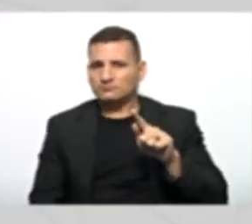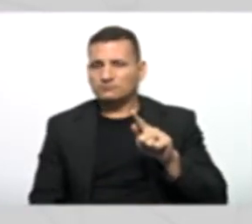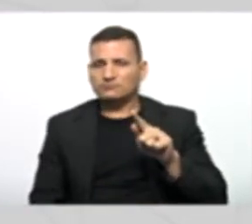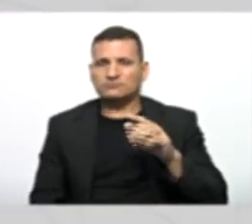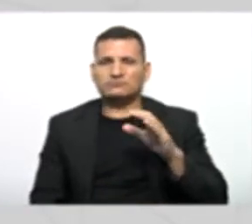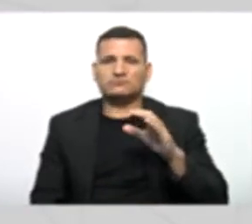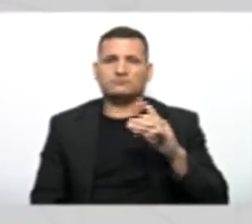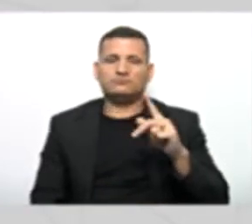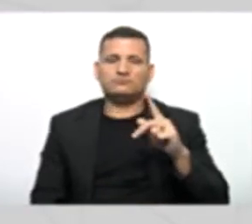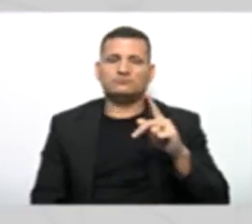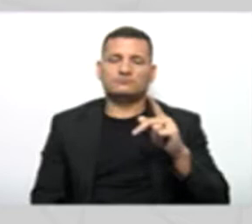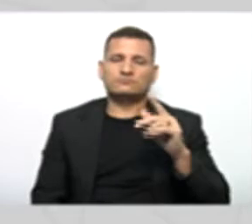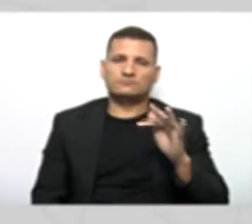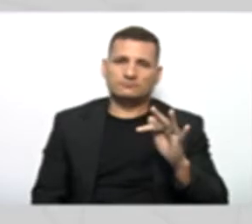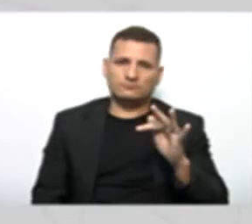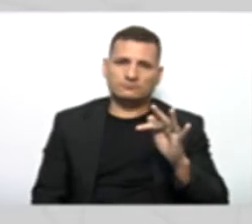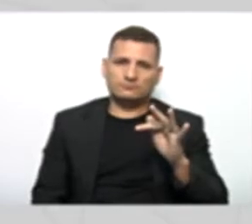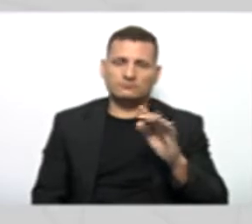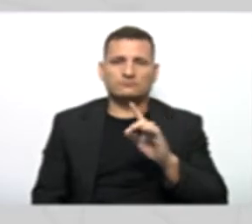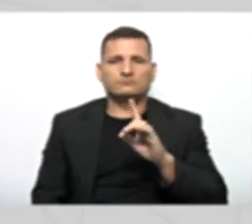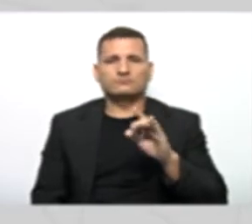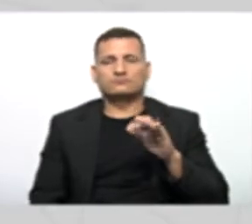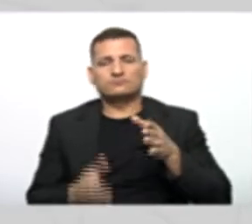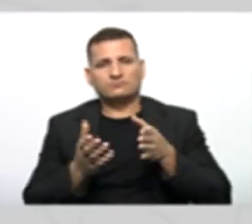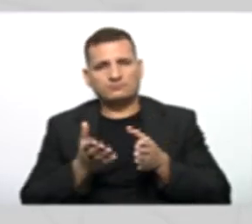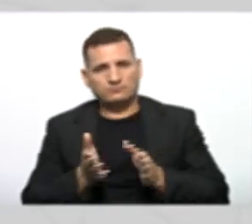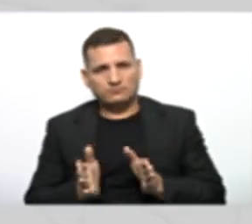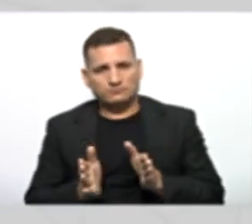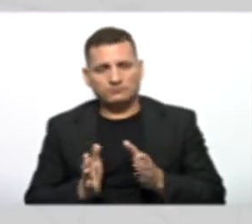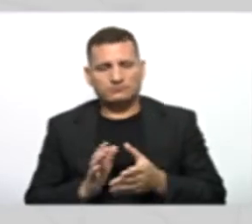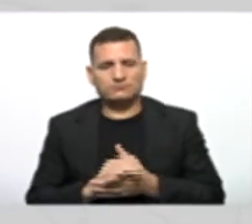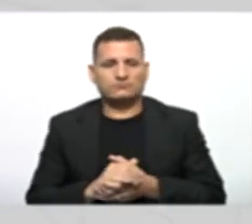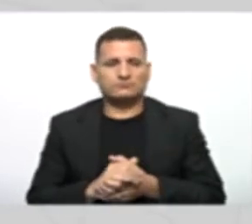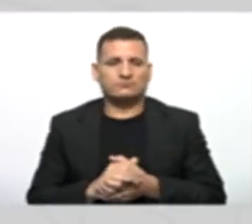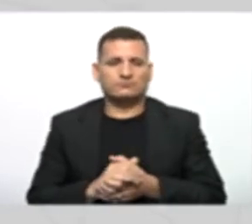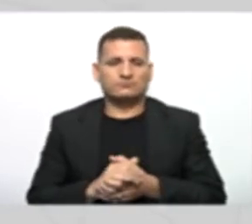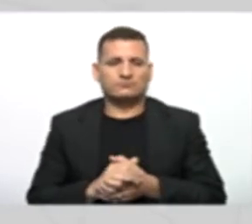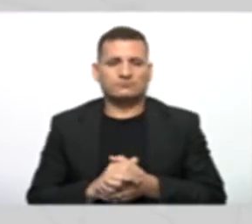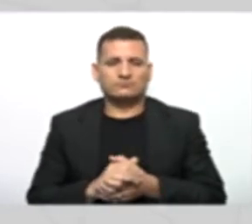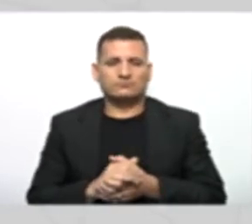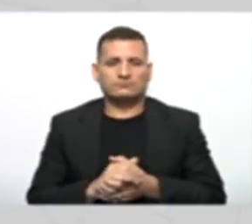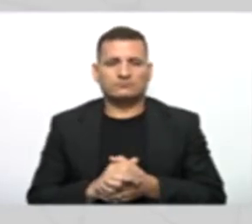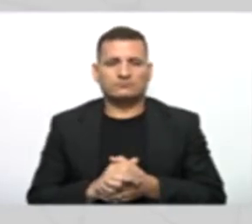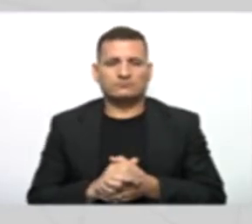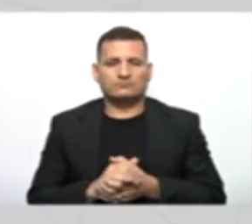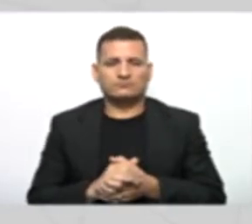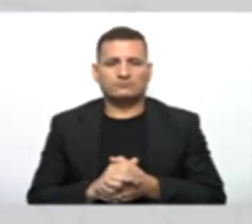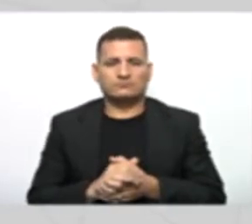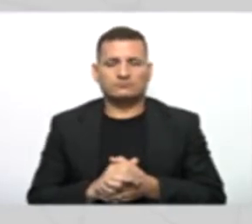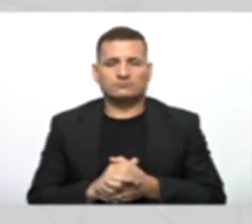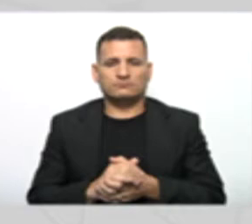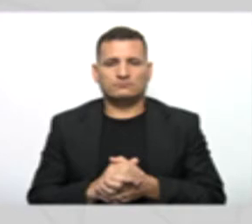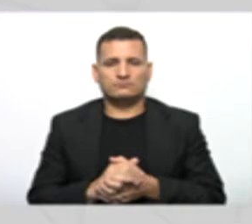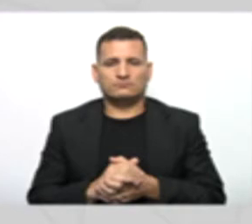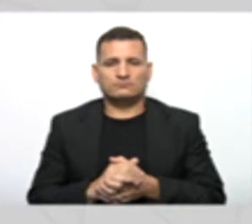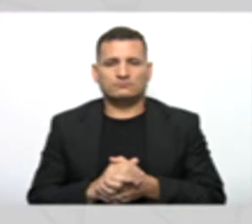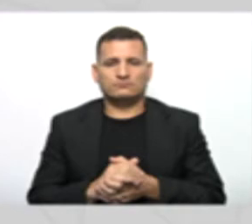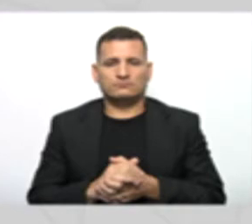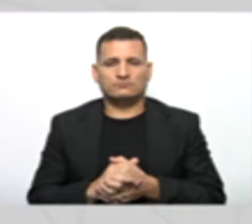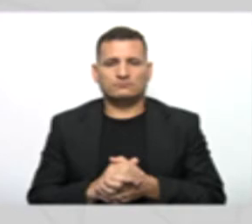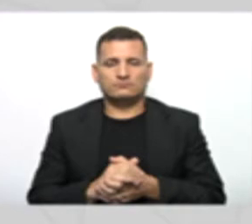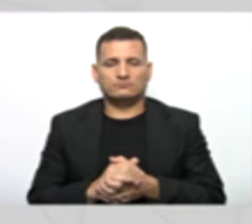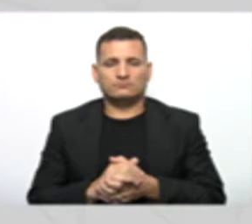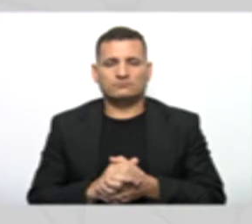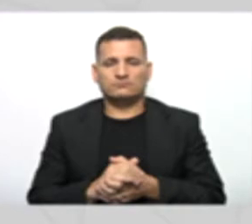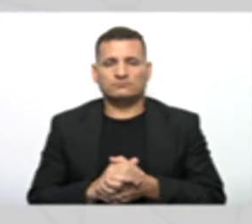data de nascimento, seus atributos individuais. Ela tem que sempre lembrar que todas as da classe pessoa também estão dentro dela. Exatamente,